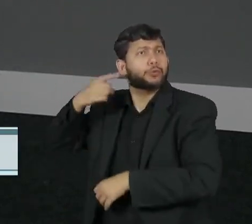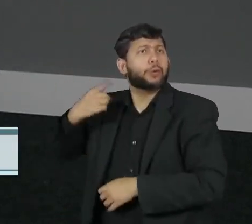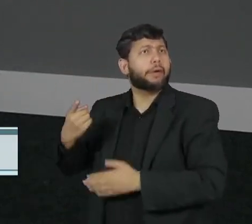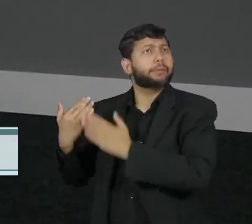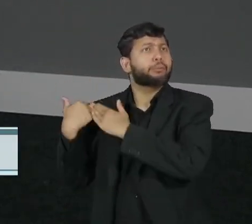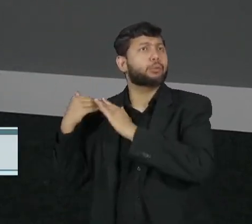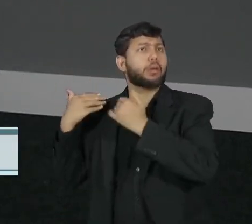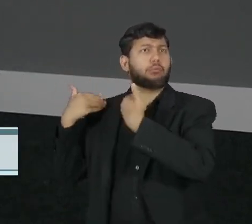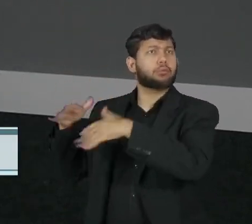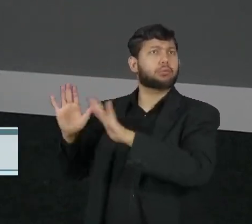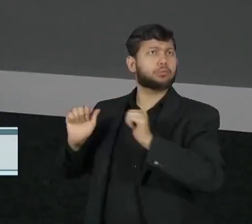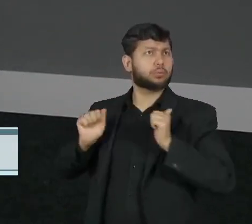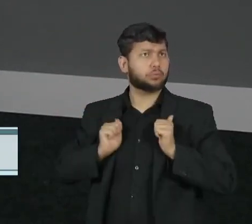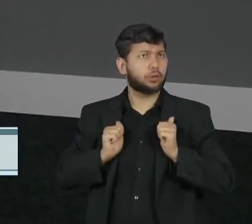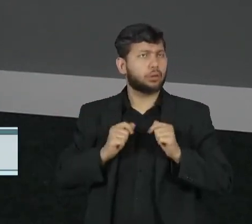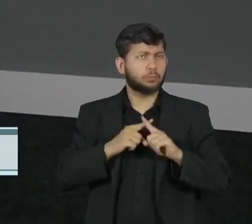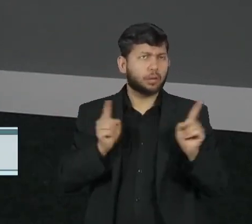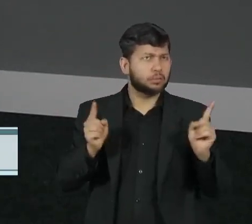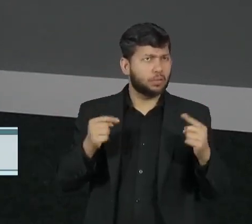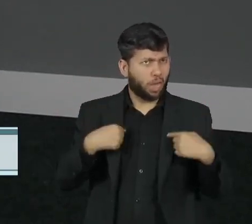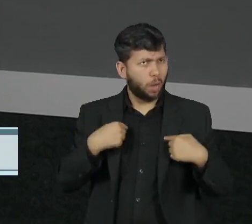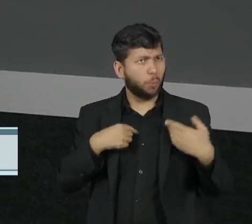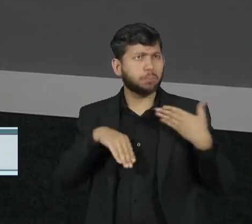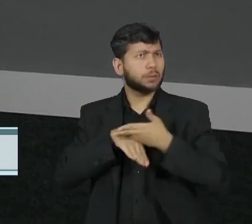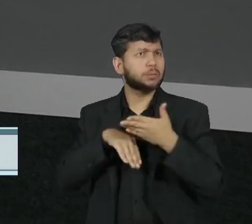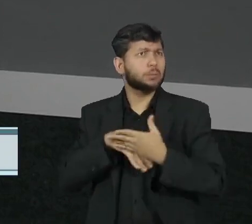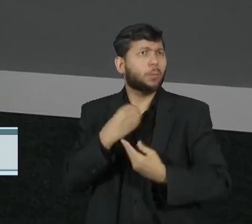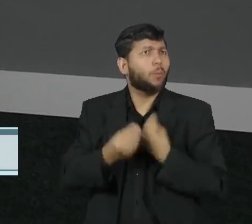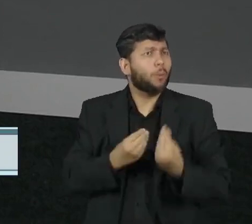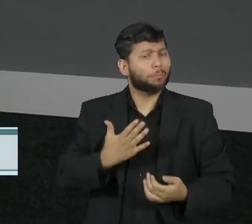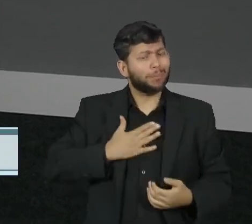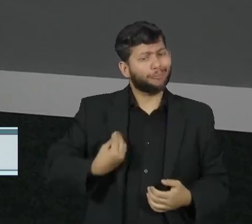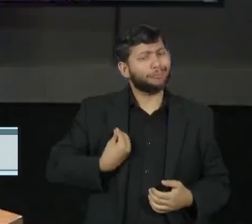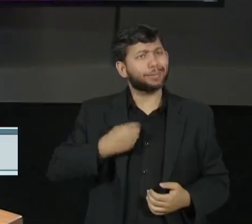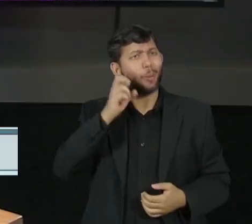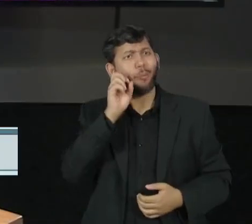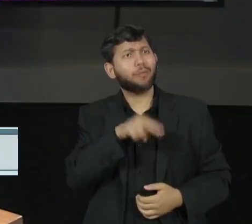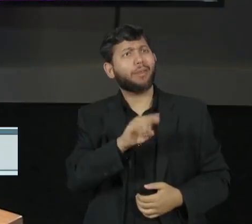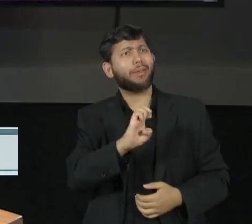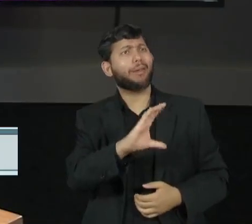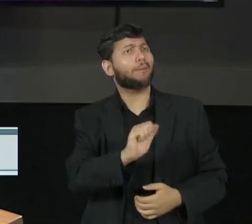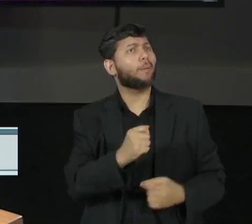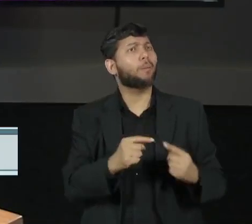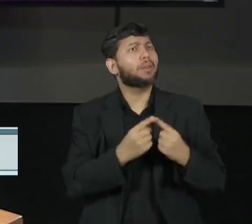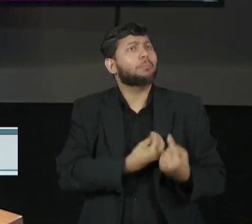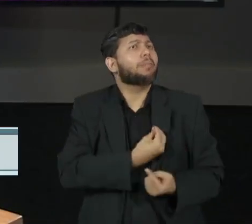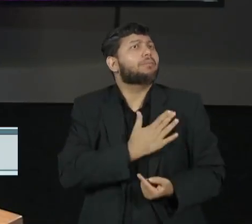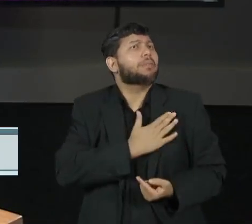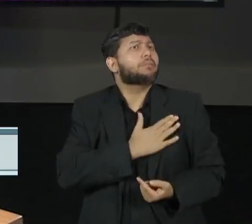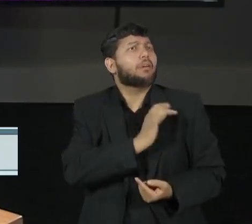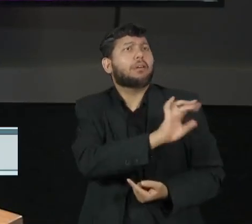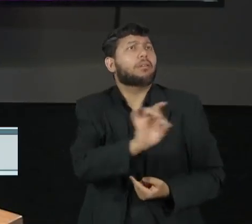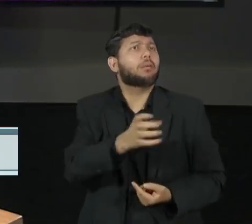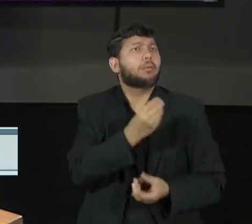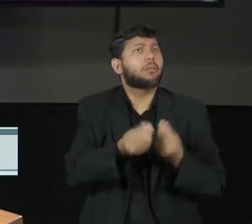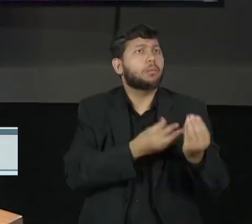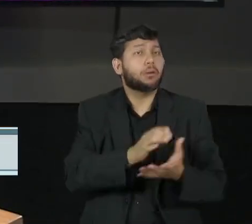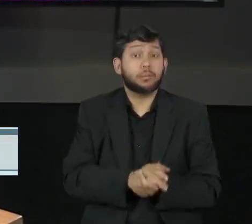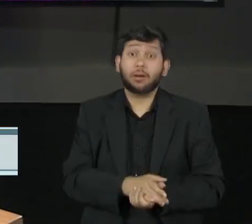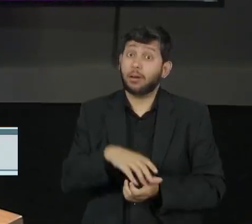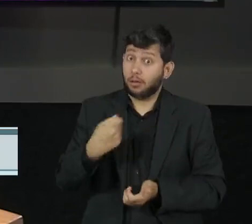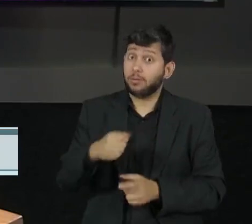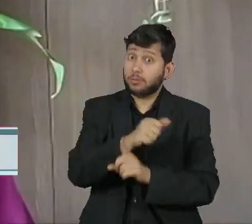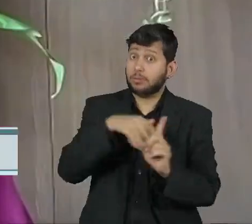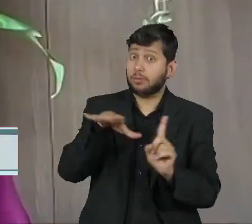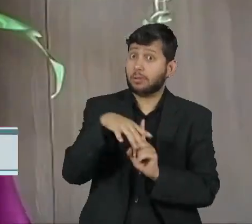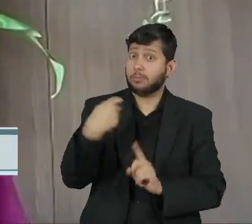pessoas podem entender a importância no dia a dia, prático, do ECA? Para que o ECA seja compreendido por toda